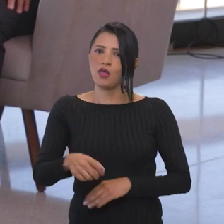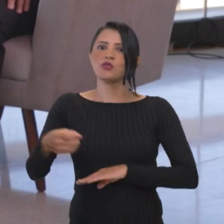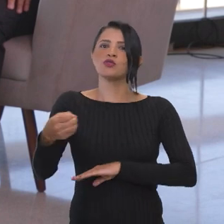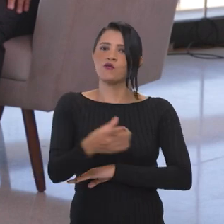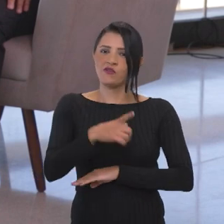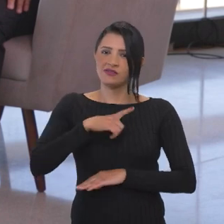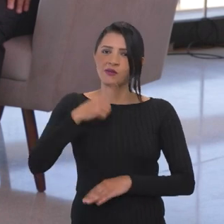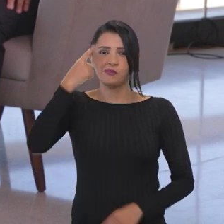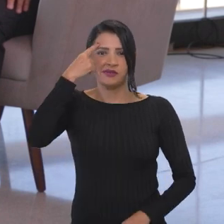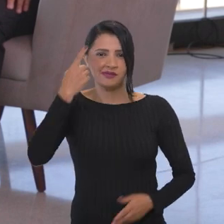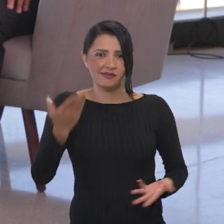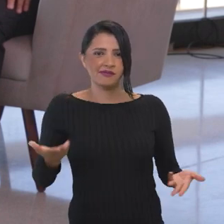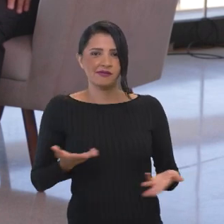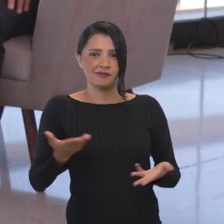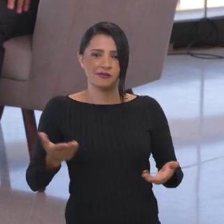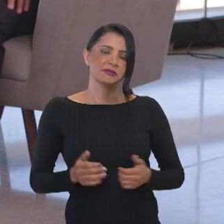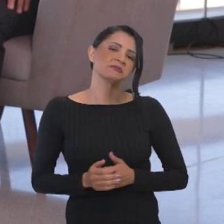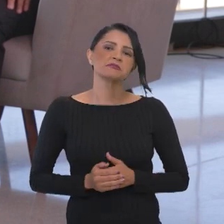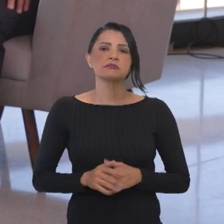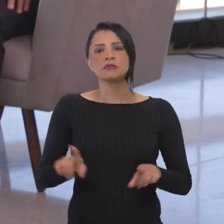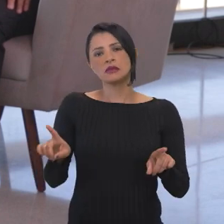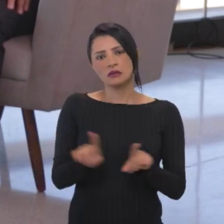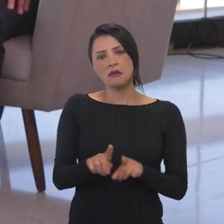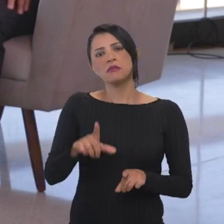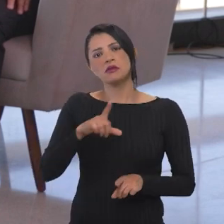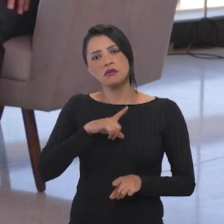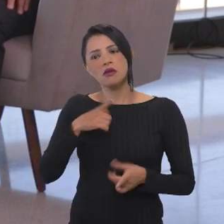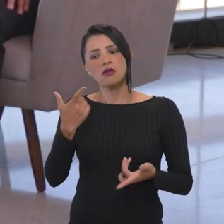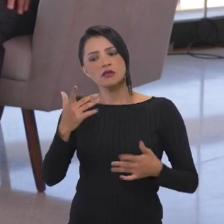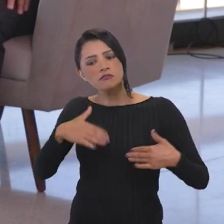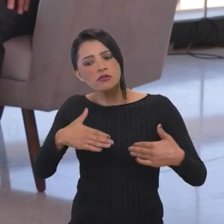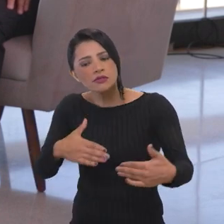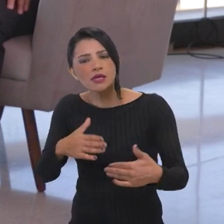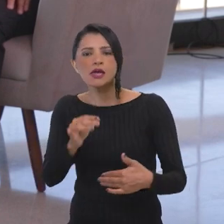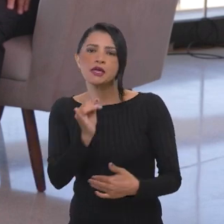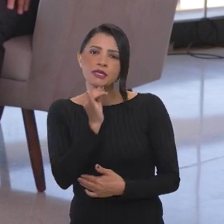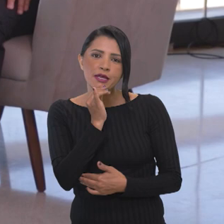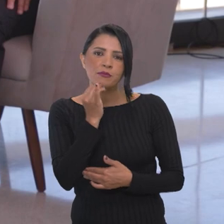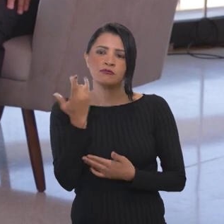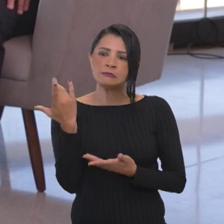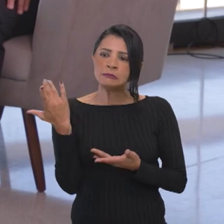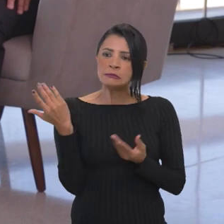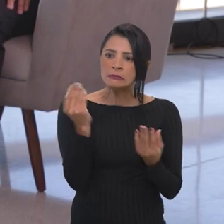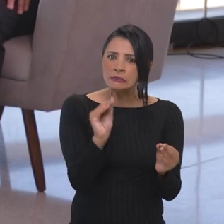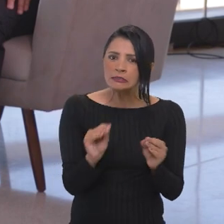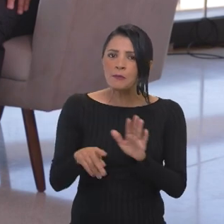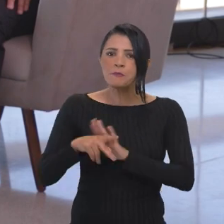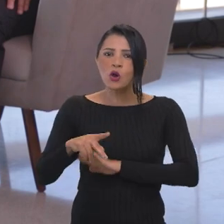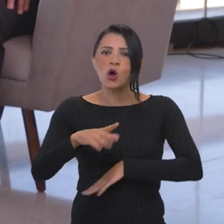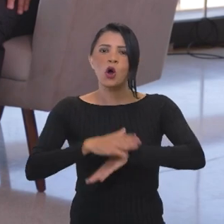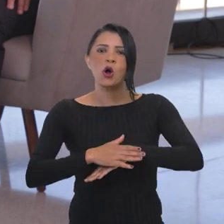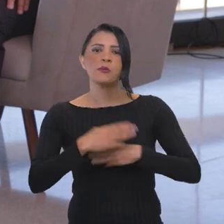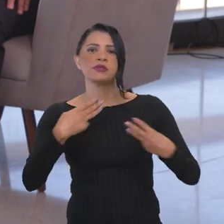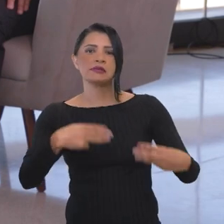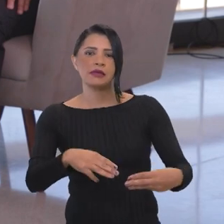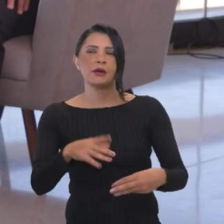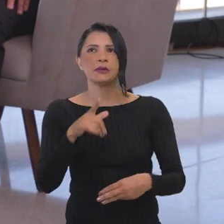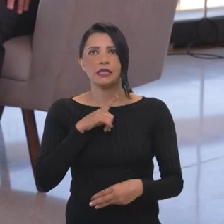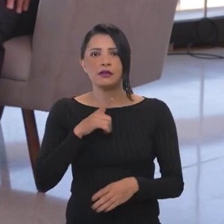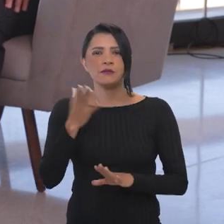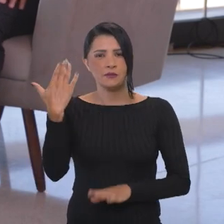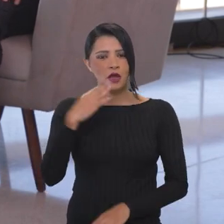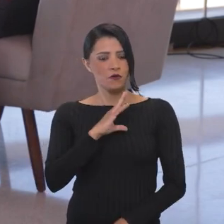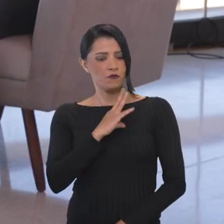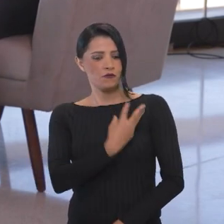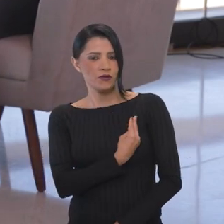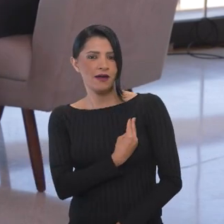grande inovação que está sendo pensada, mas tem também esse processo digamos assim, customizado para os ministérios. A gente teve com a FUNAI,